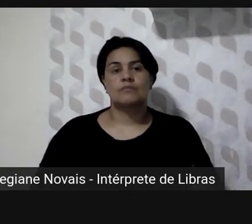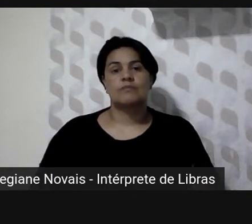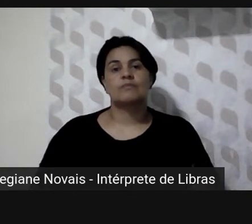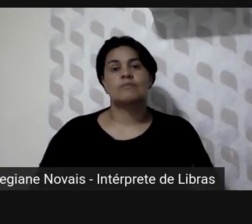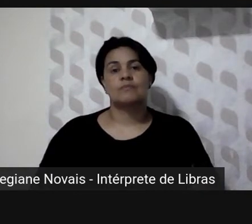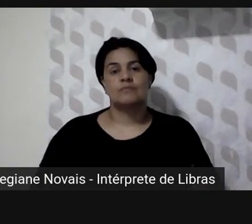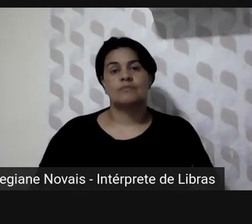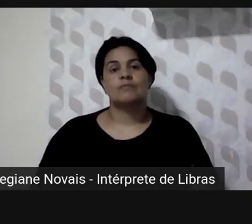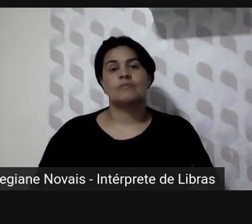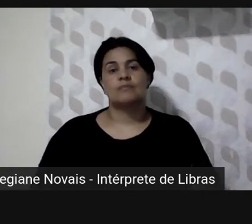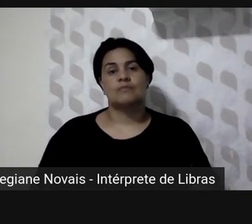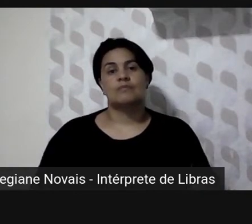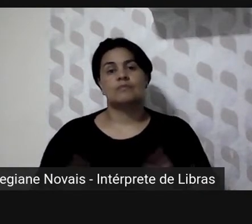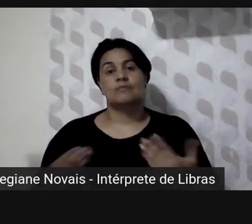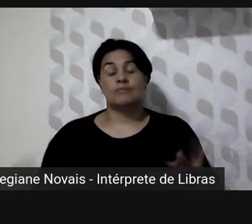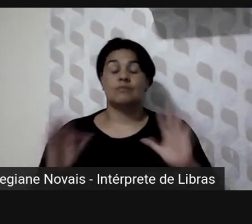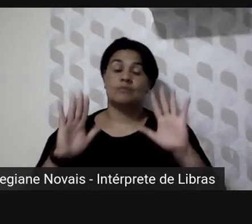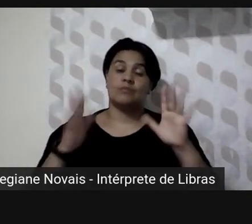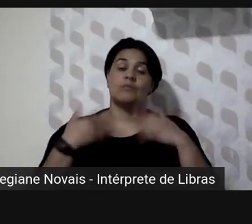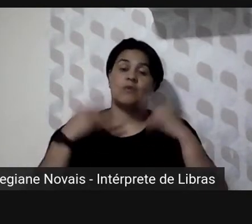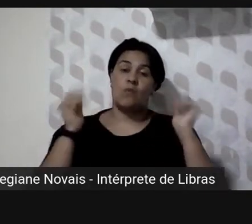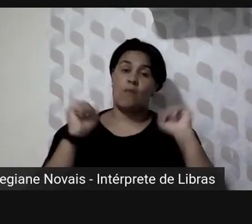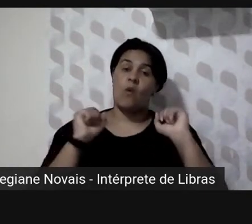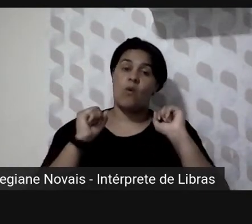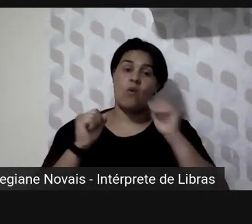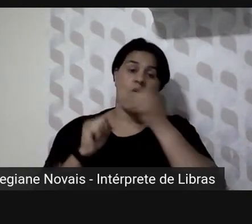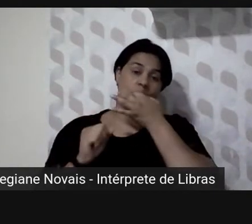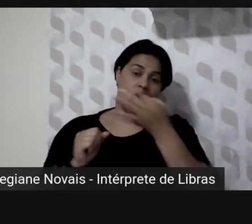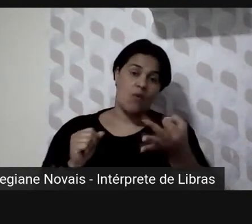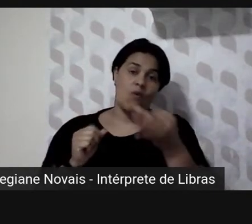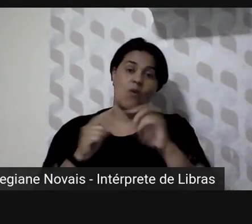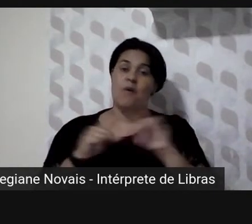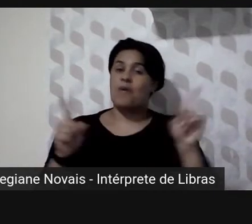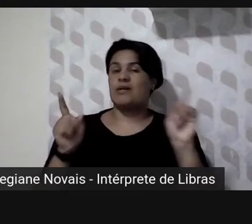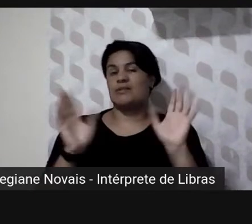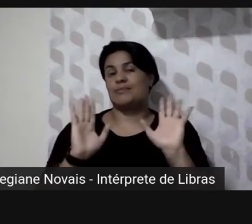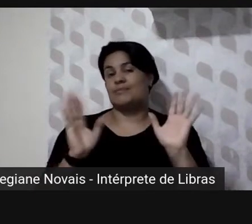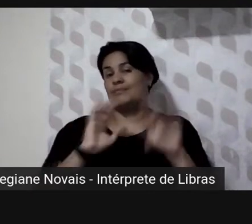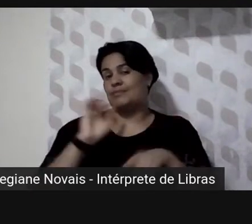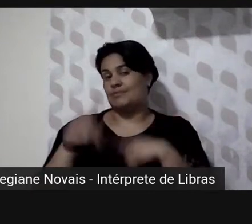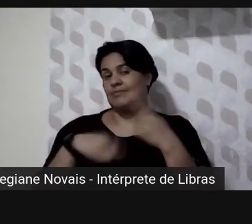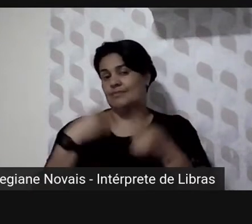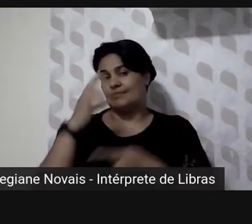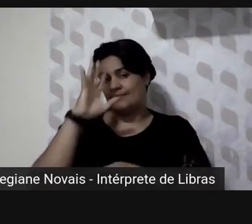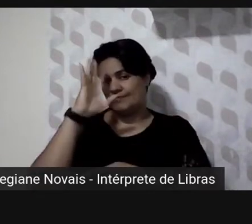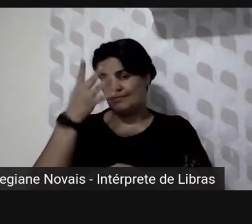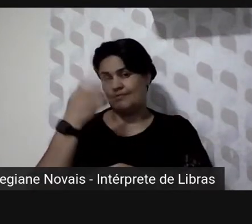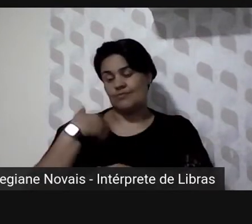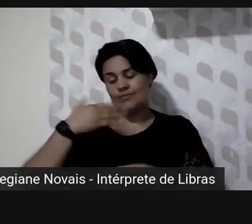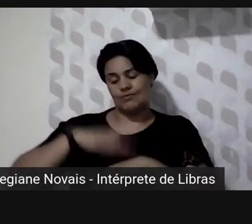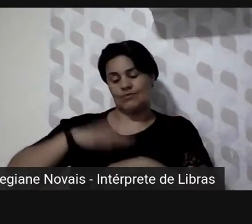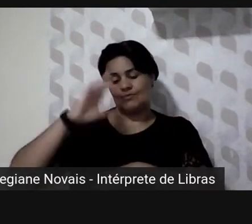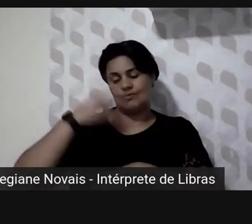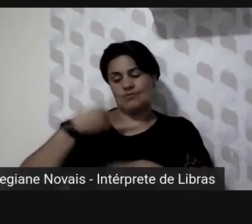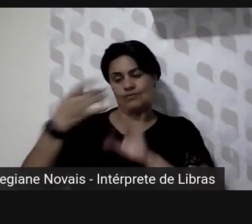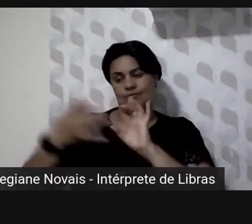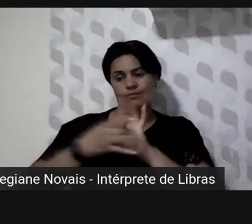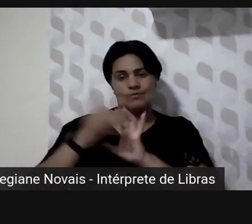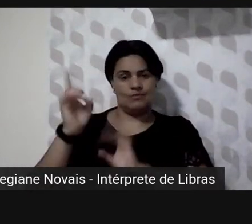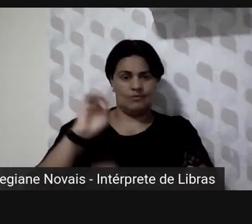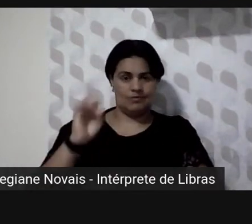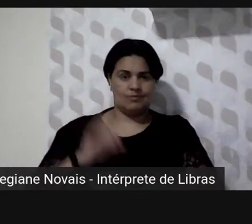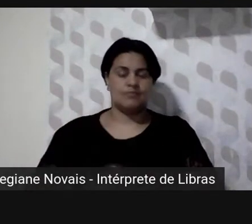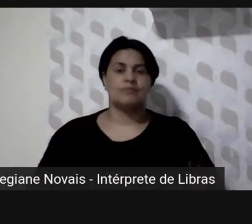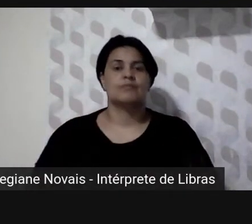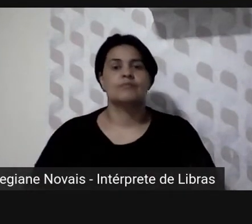sugerir mas depois vocês se viram aí para resolver o problema se der errado eu não tenho nada com o assunto olha